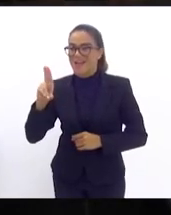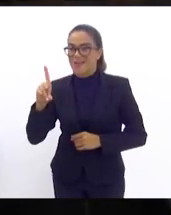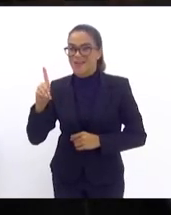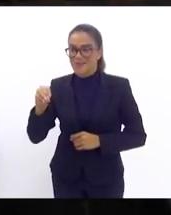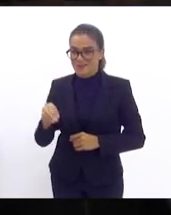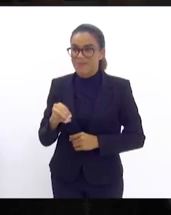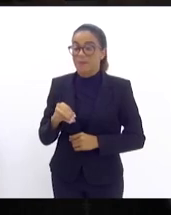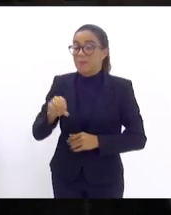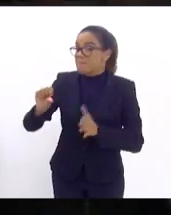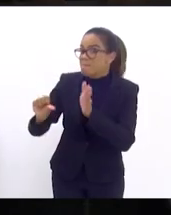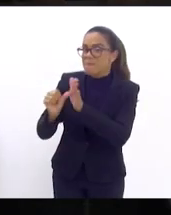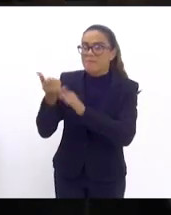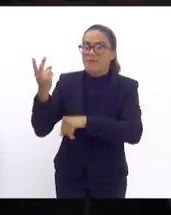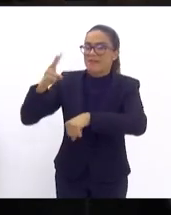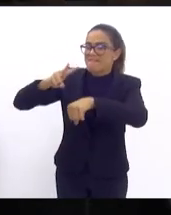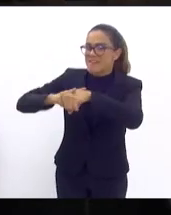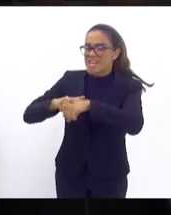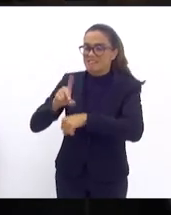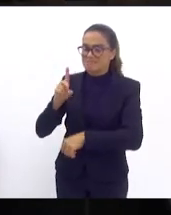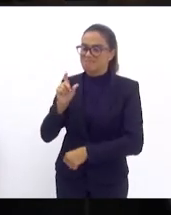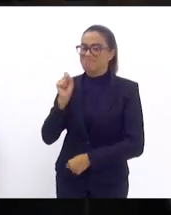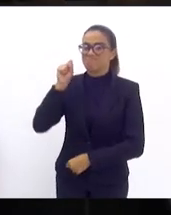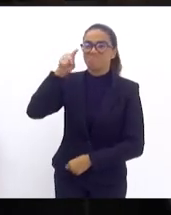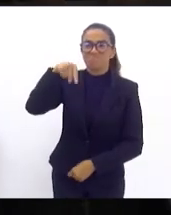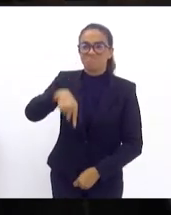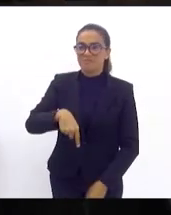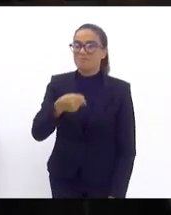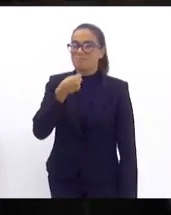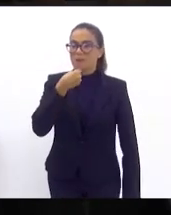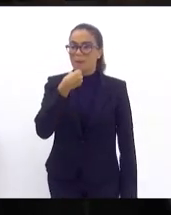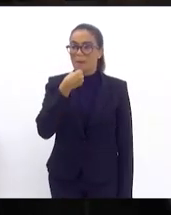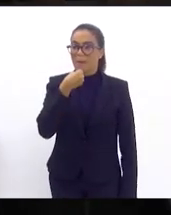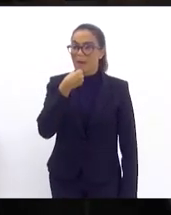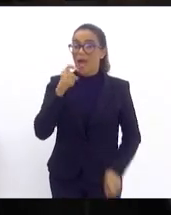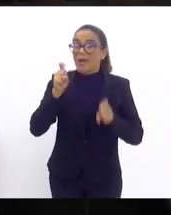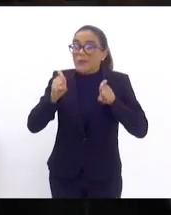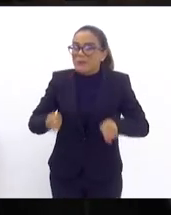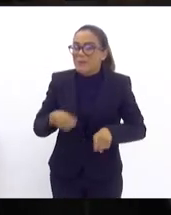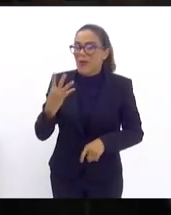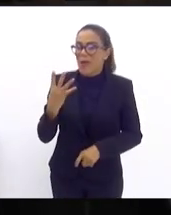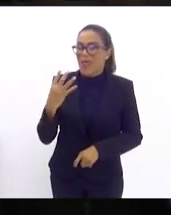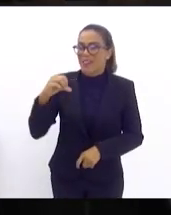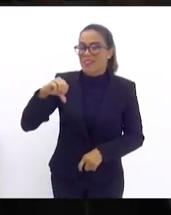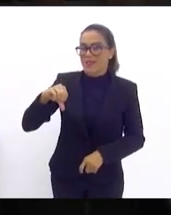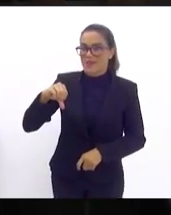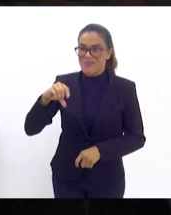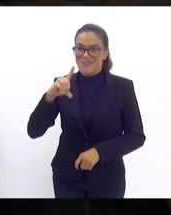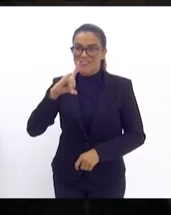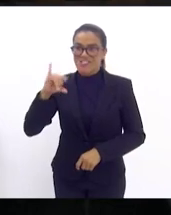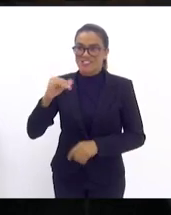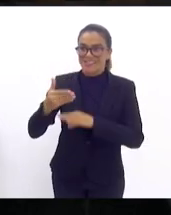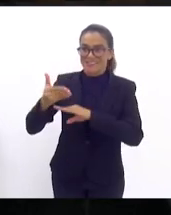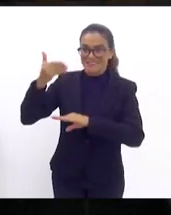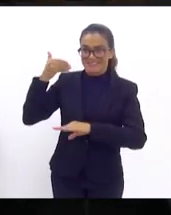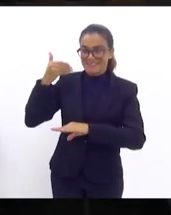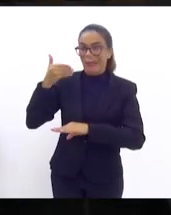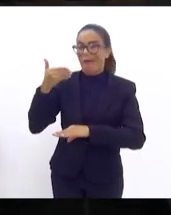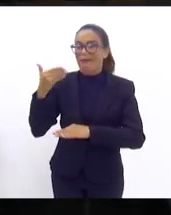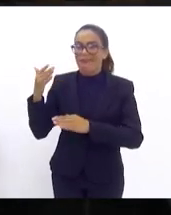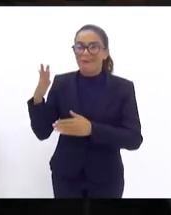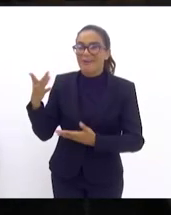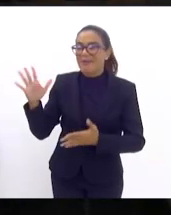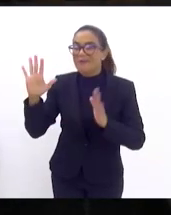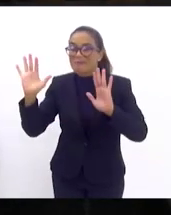usando essa tribuna né tô 49 dias de mandato queria cumprimentar todo o público que